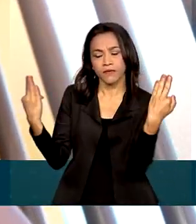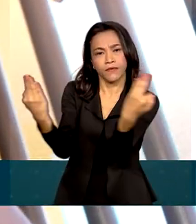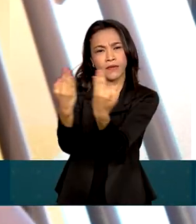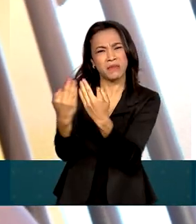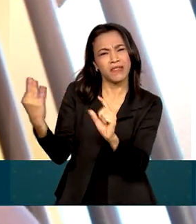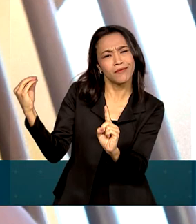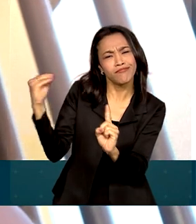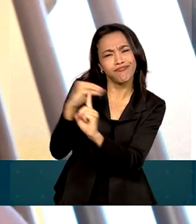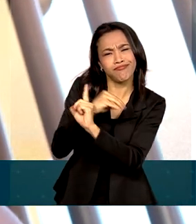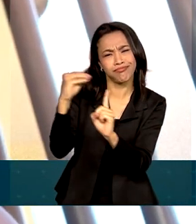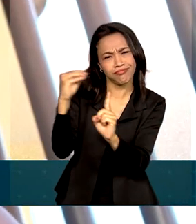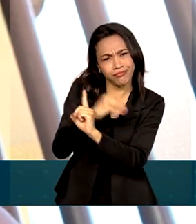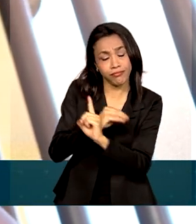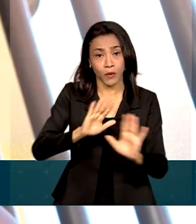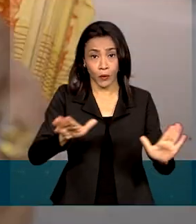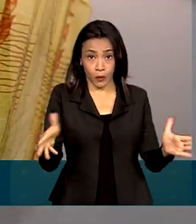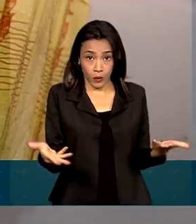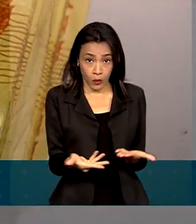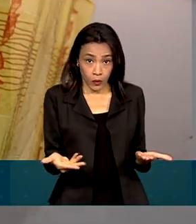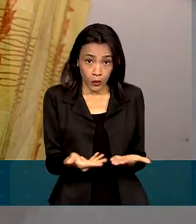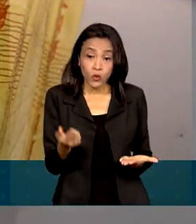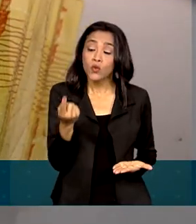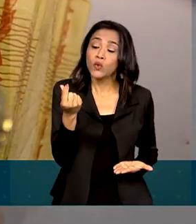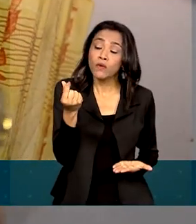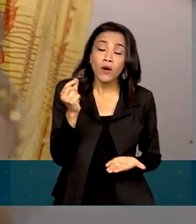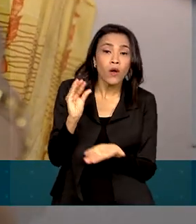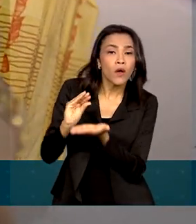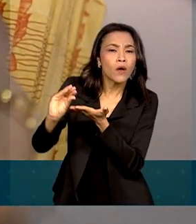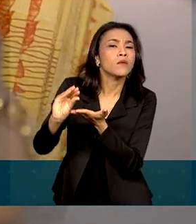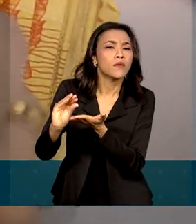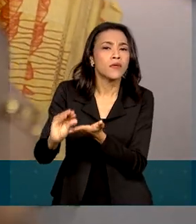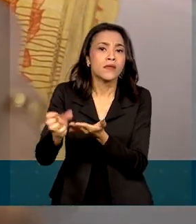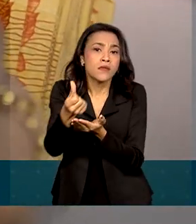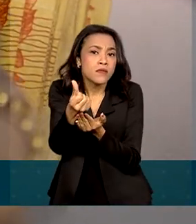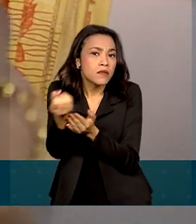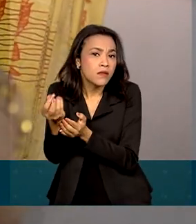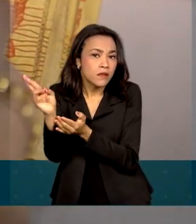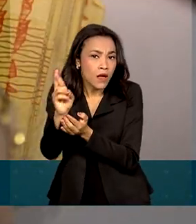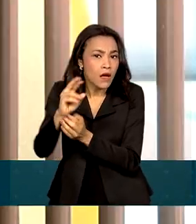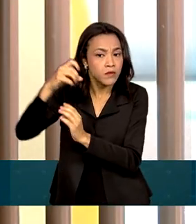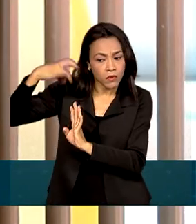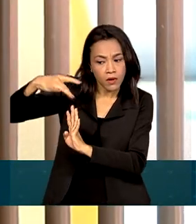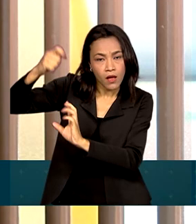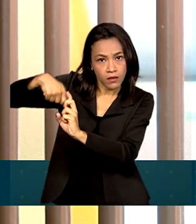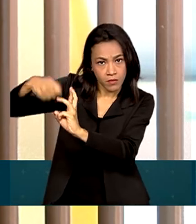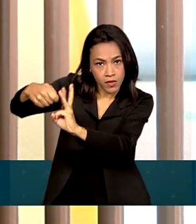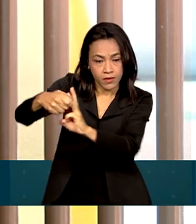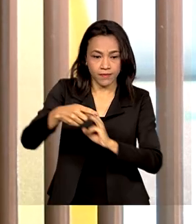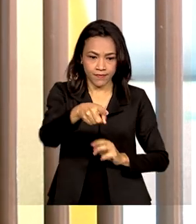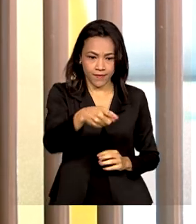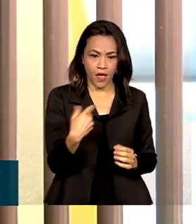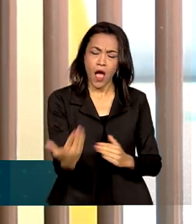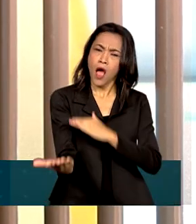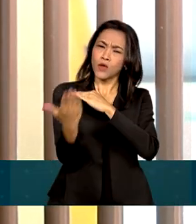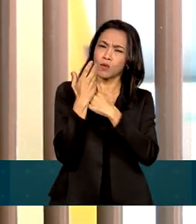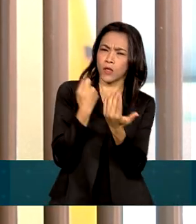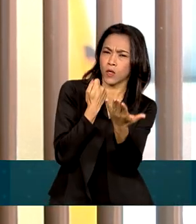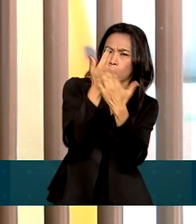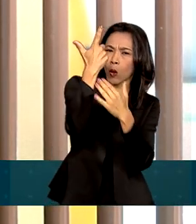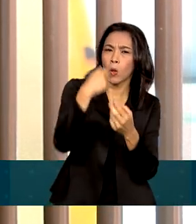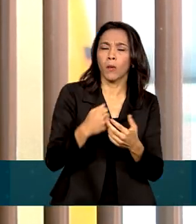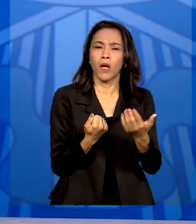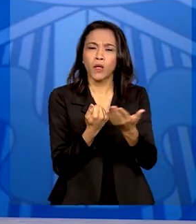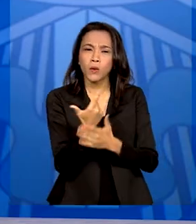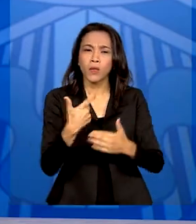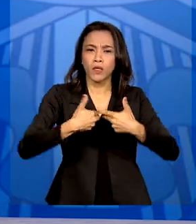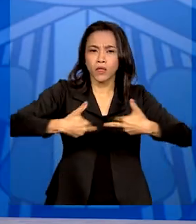vulnerabilidade. Atualmente, o valor mínimo é de R 600,00 mensais. Ajuda nas compras, ajuda nas despesas da